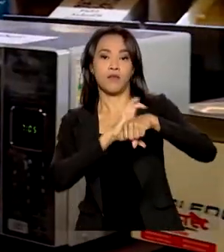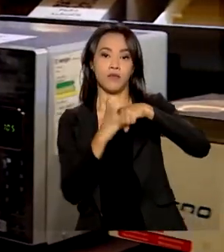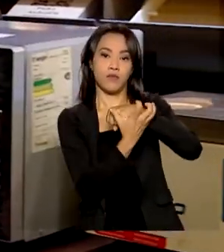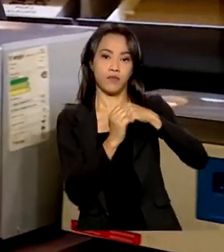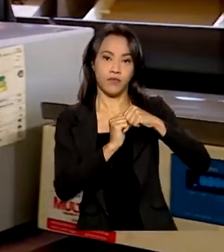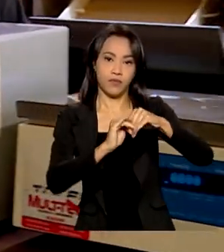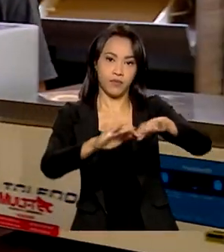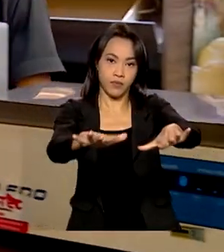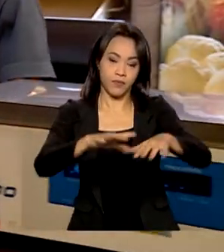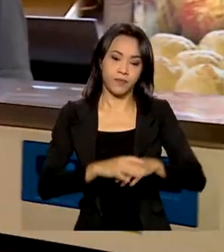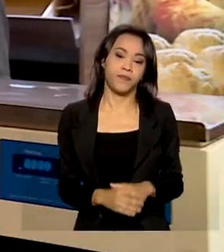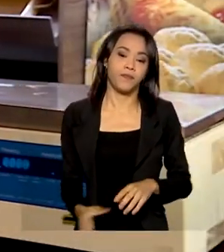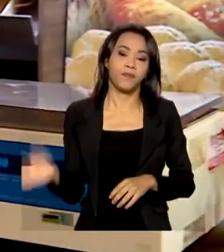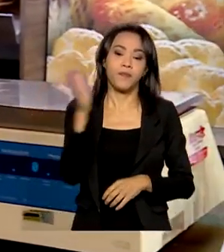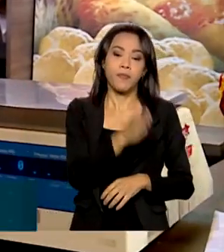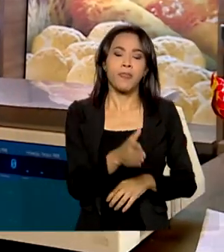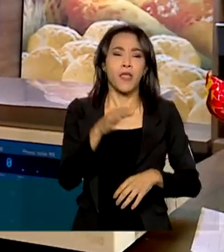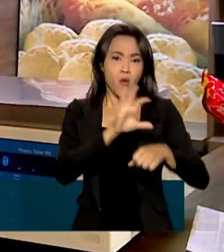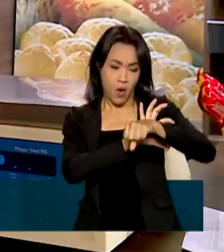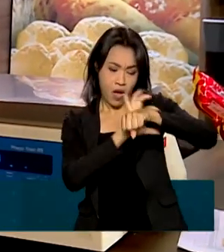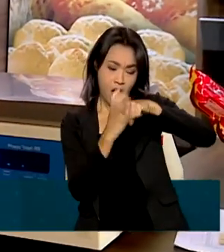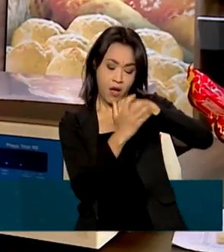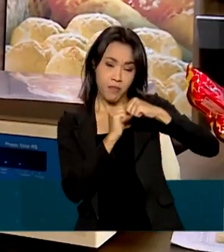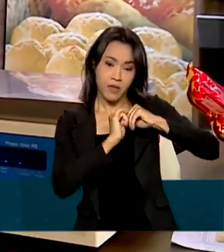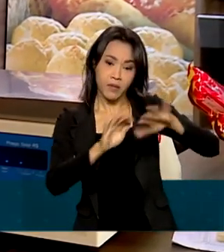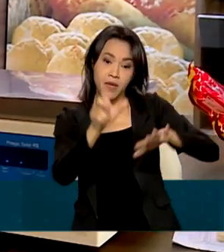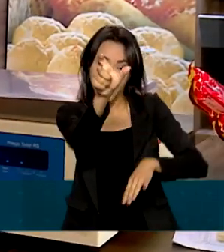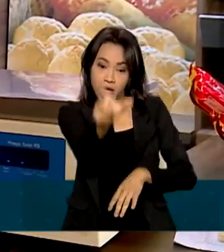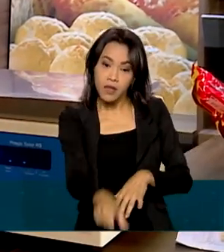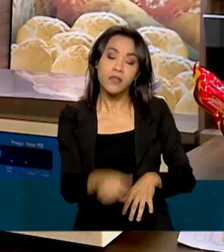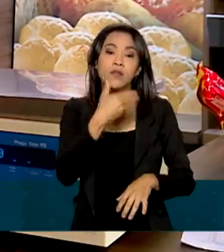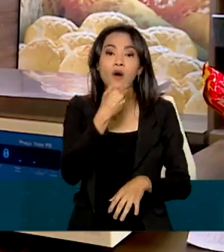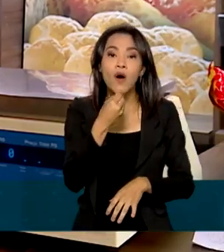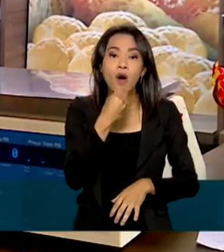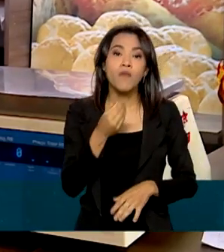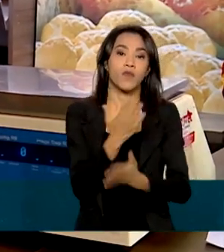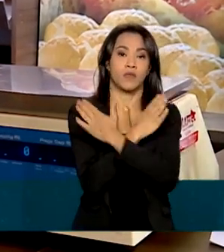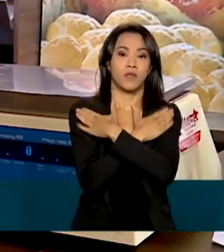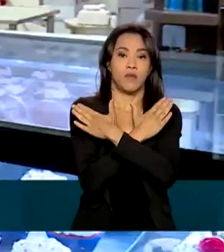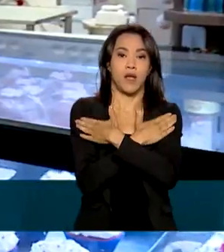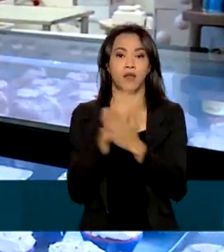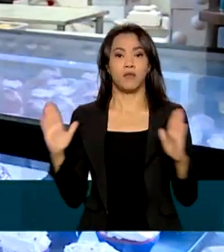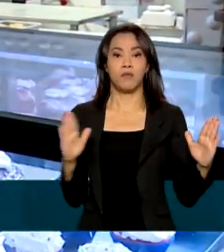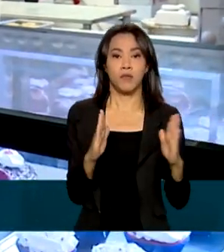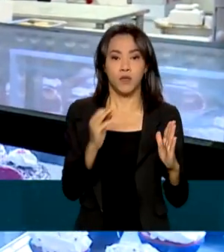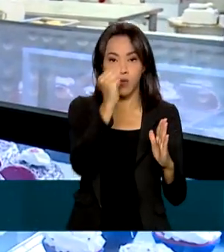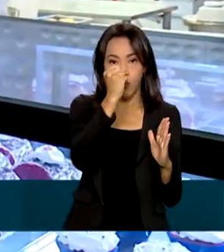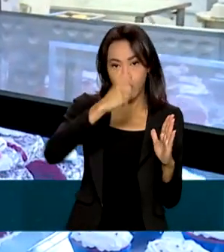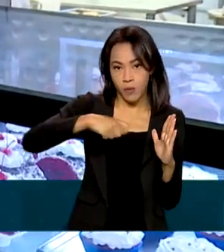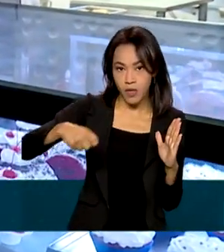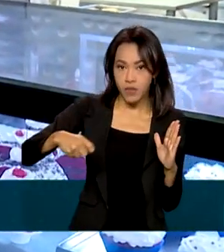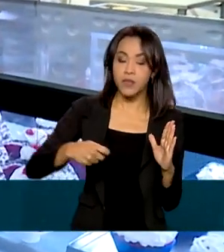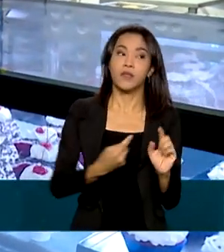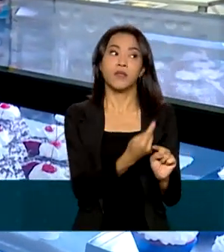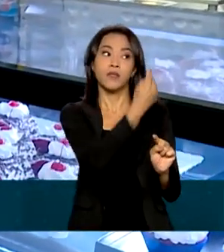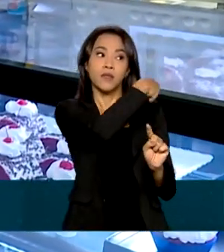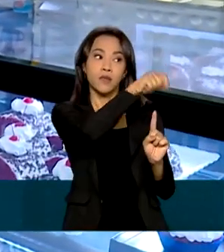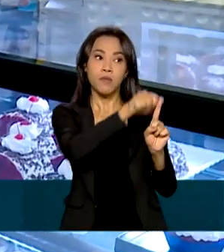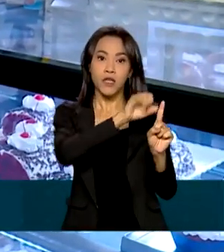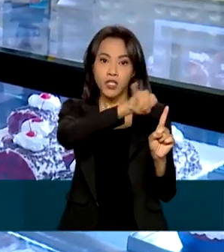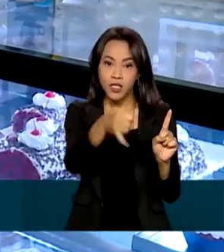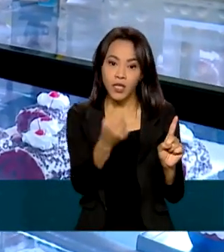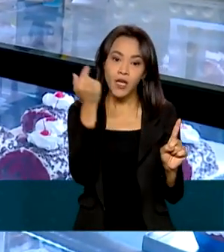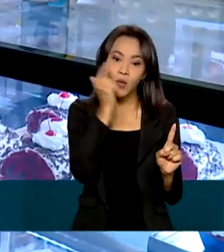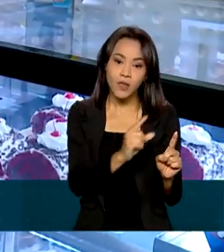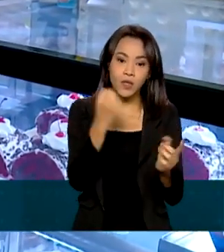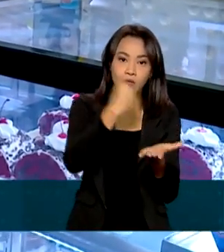Com a pandemia de Covid-19, o Rafael ficou desempregado por oito meses. Em janeiro, foi contratado neste empório